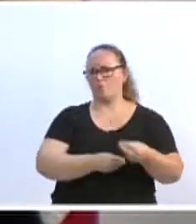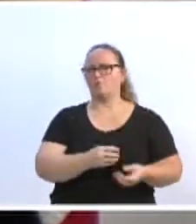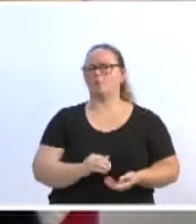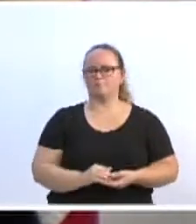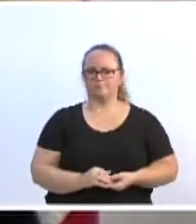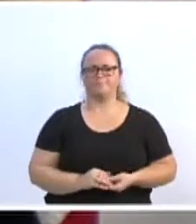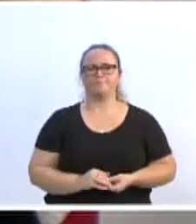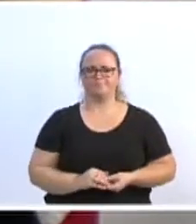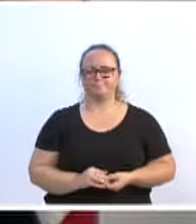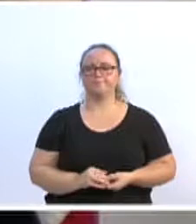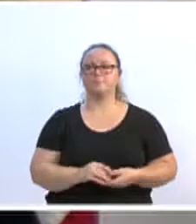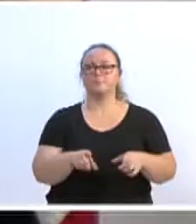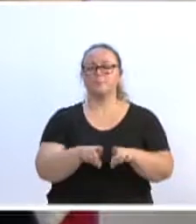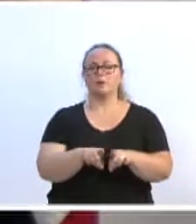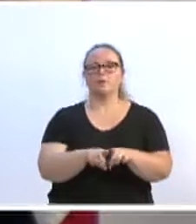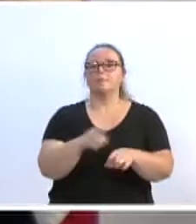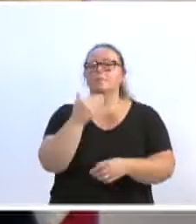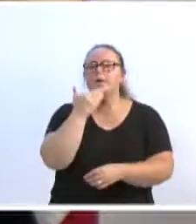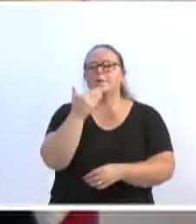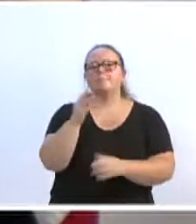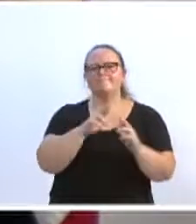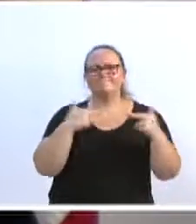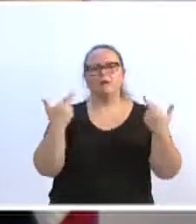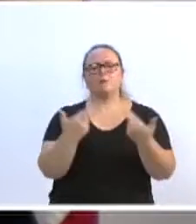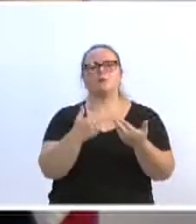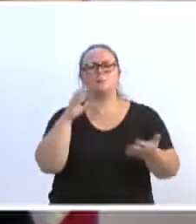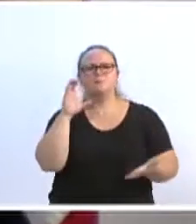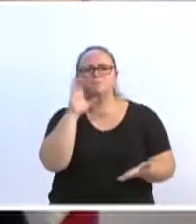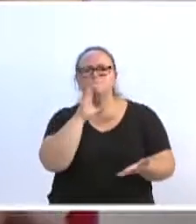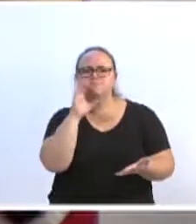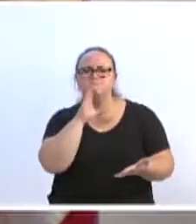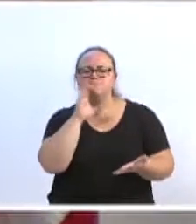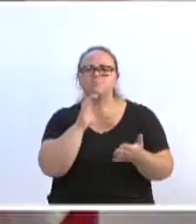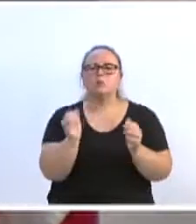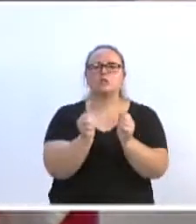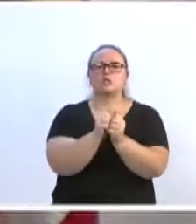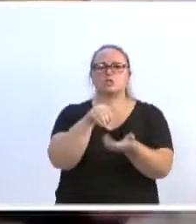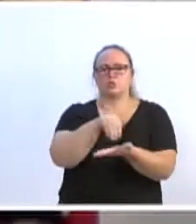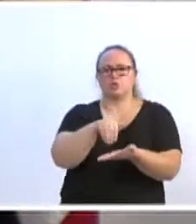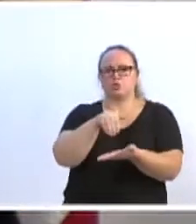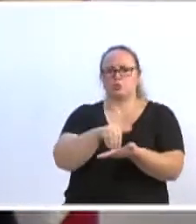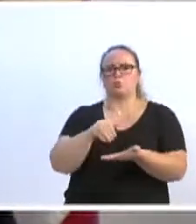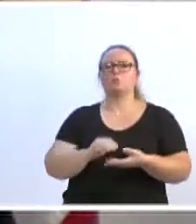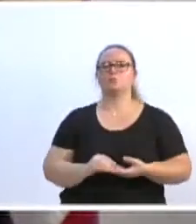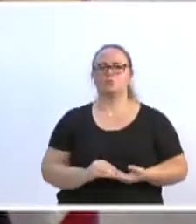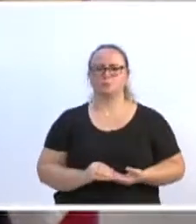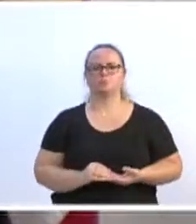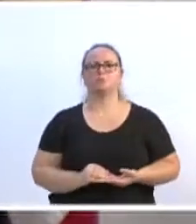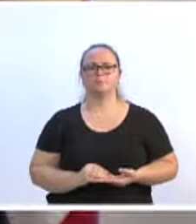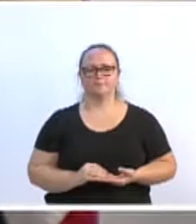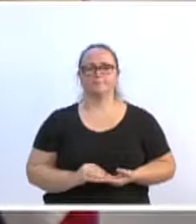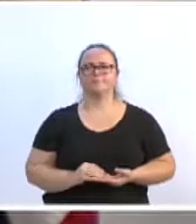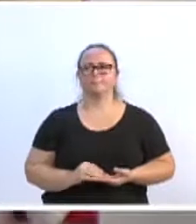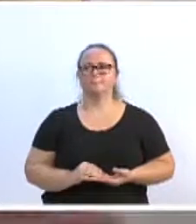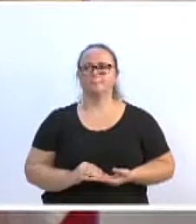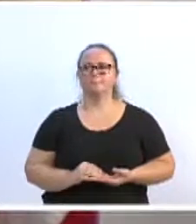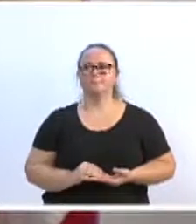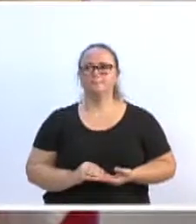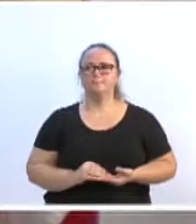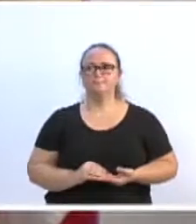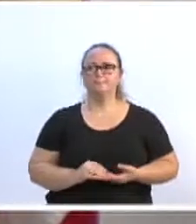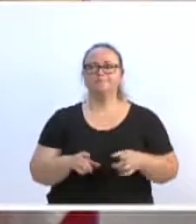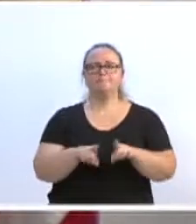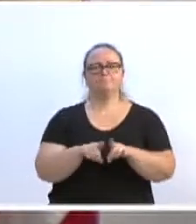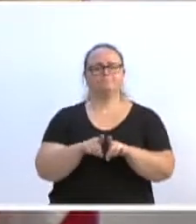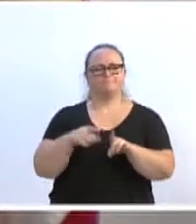do governo, que uma reunião urgente com a secretária, que a possa sanar esse problema. Vinha sendo coletado interiormente. E, de alguns